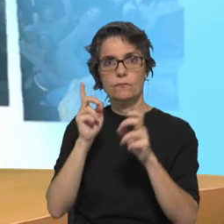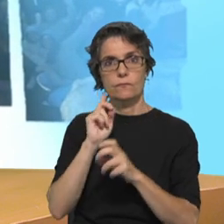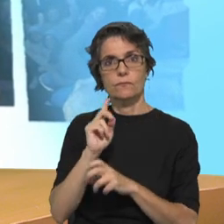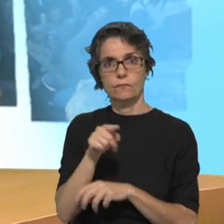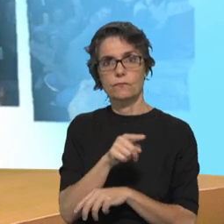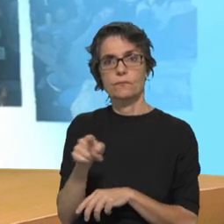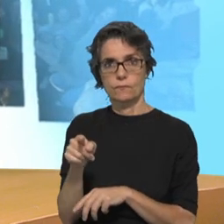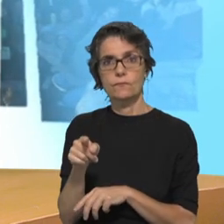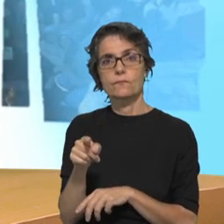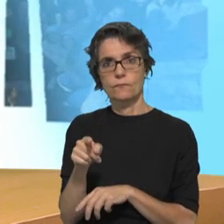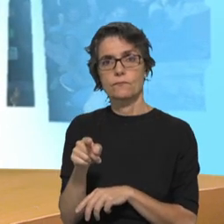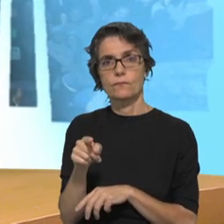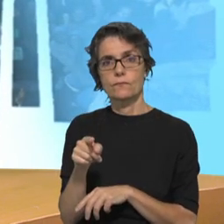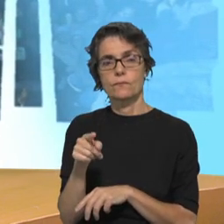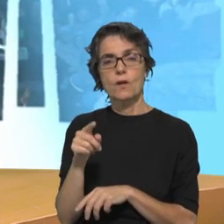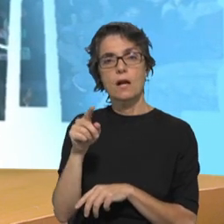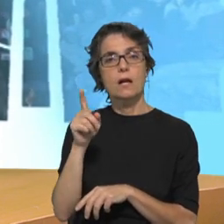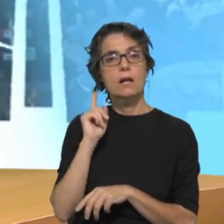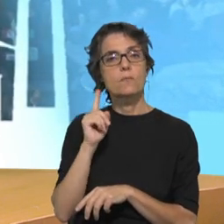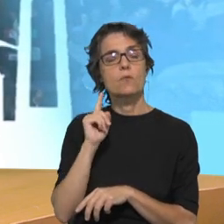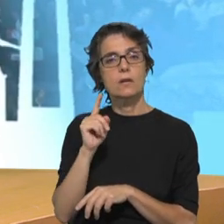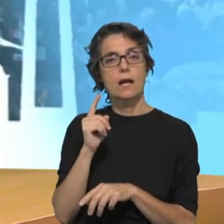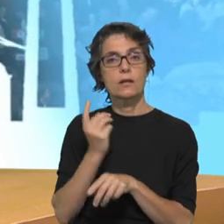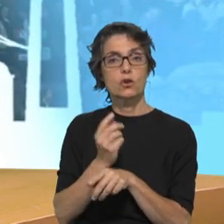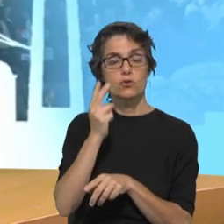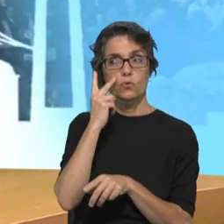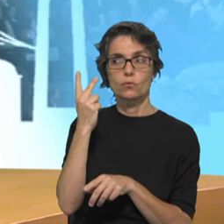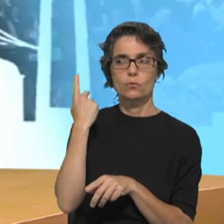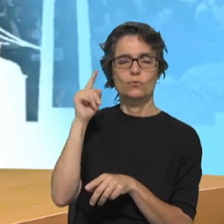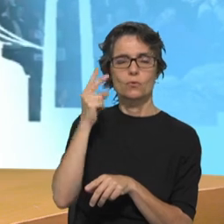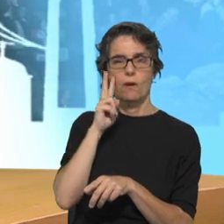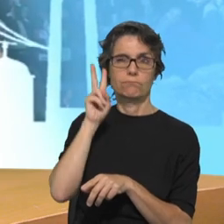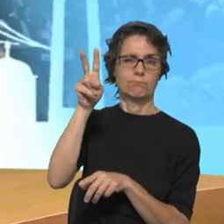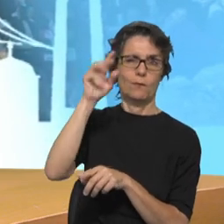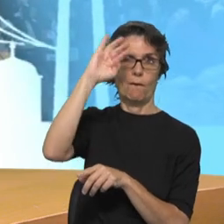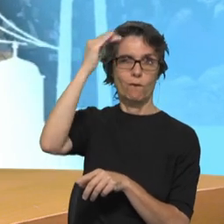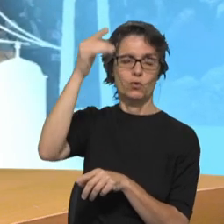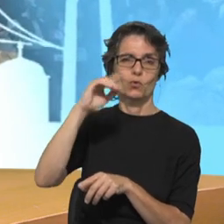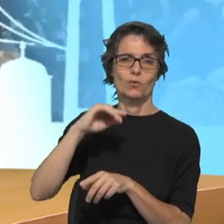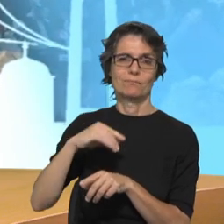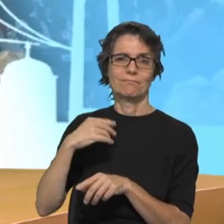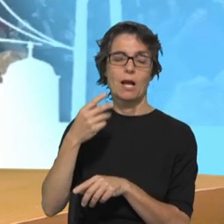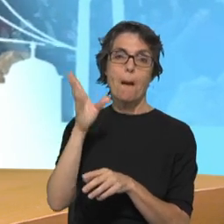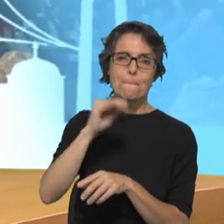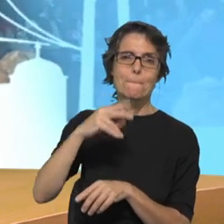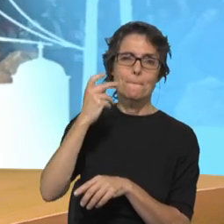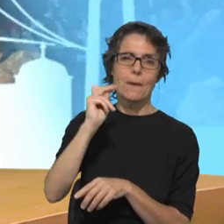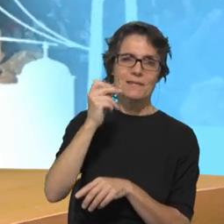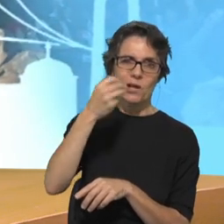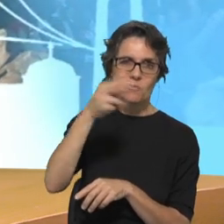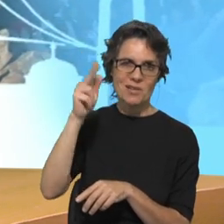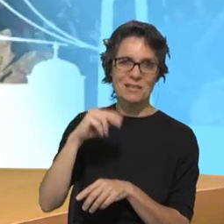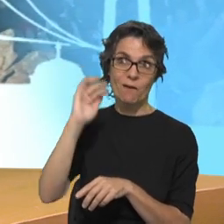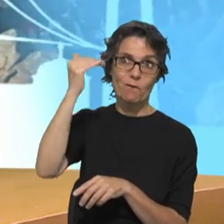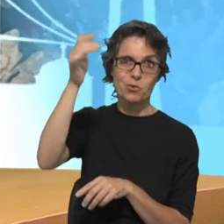não apenas para olhar o passado mas para projetar os próximos 100 anos. O dia de culminar com